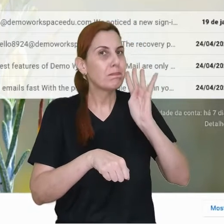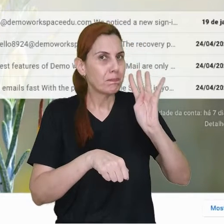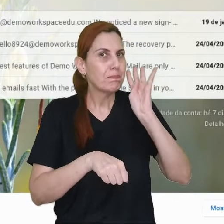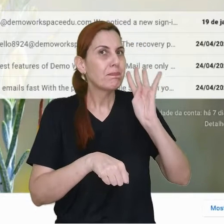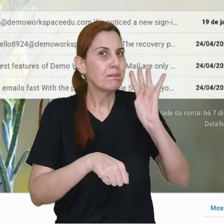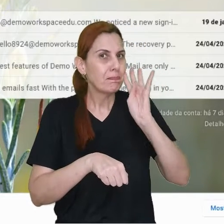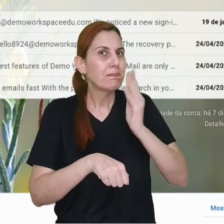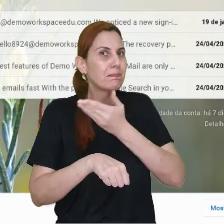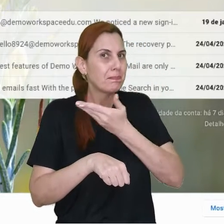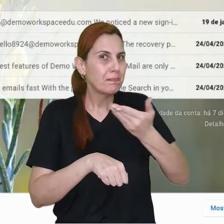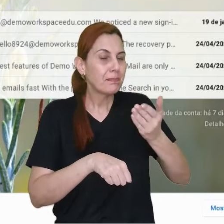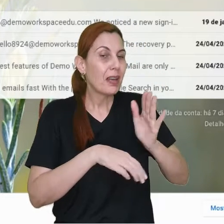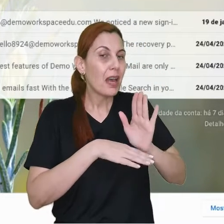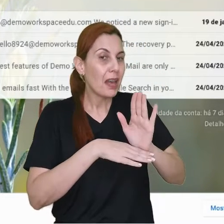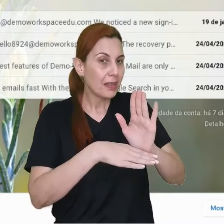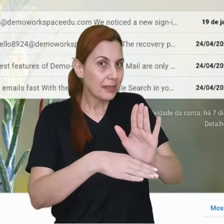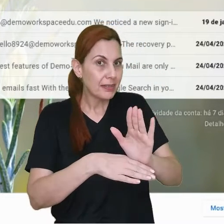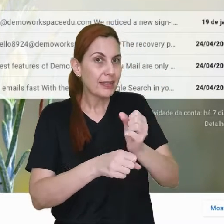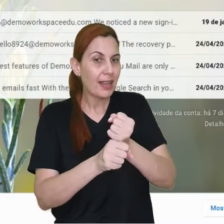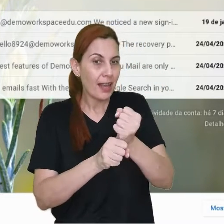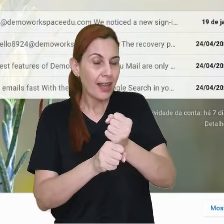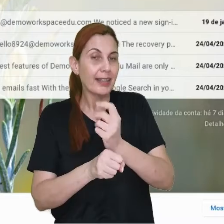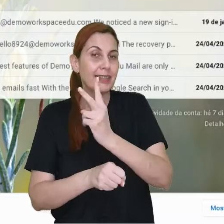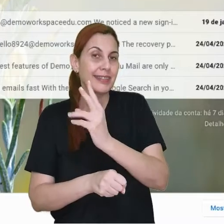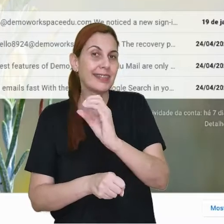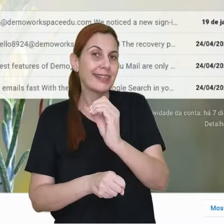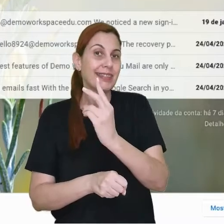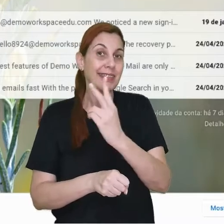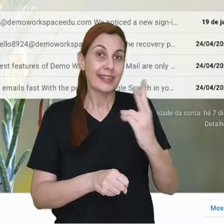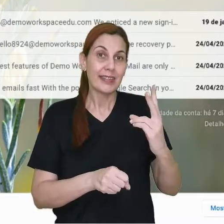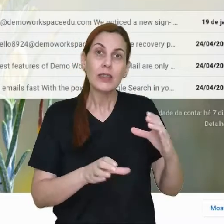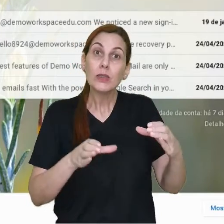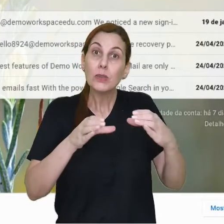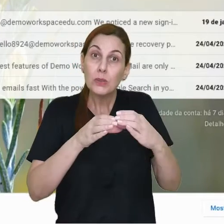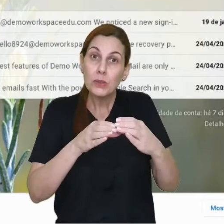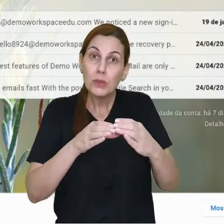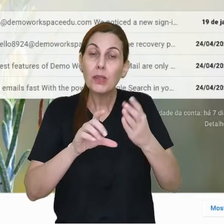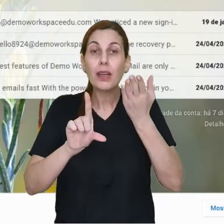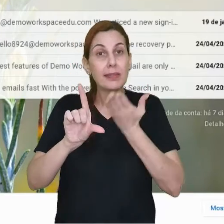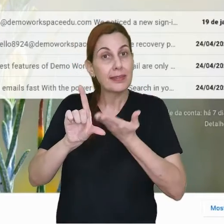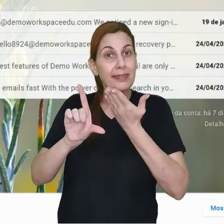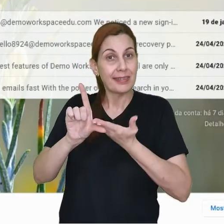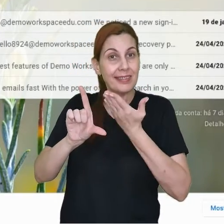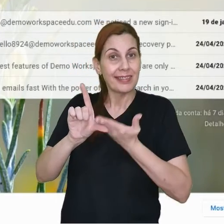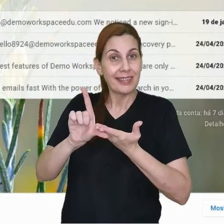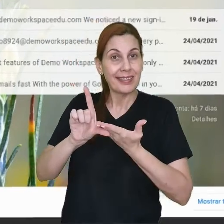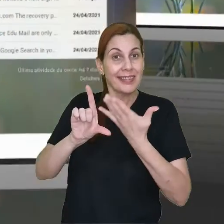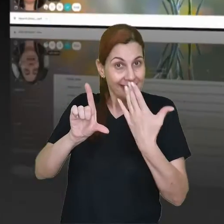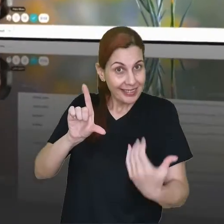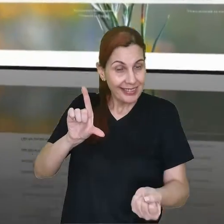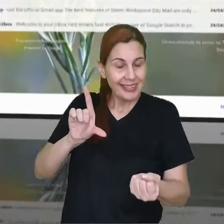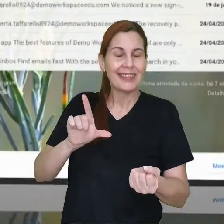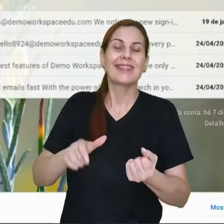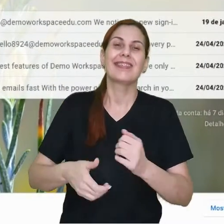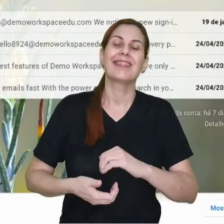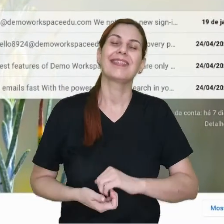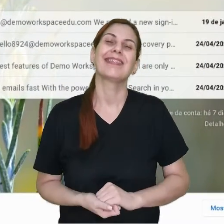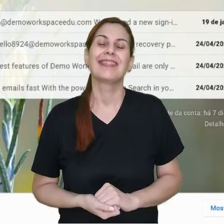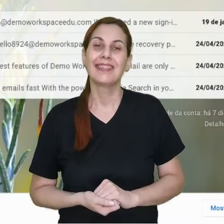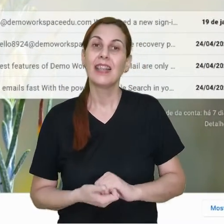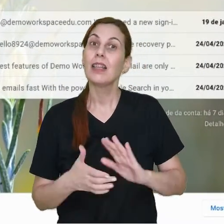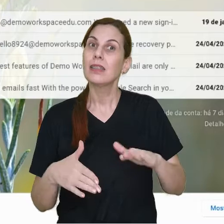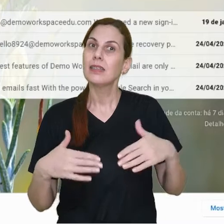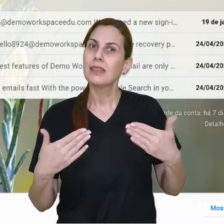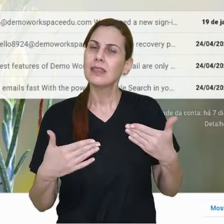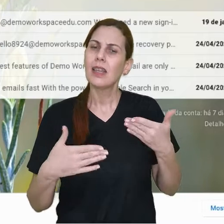e que vai te ajudar no ano de 2022 com as suas turmas do Google Sala de Aula. Vamos lá? Bom, para